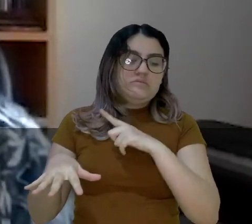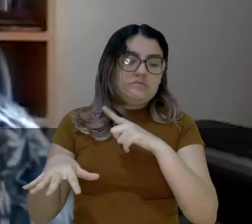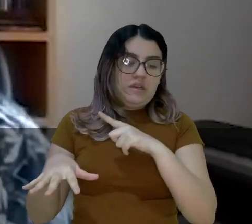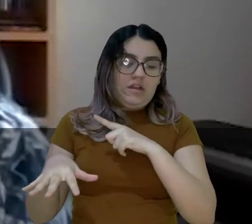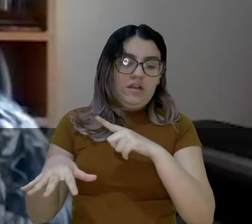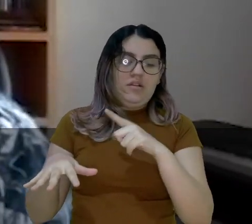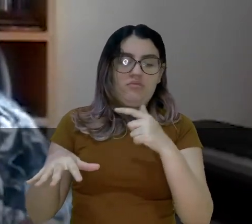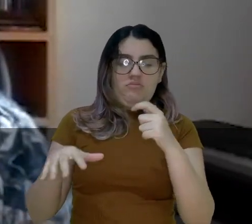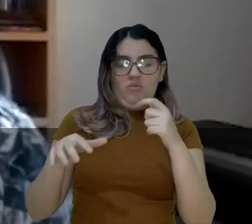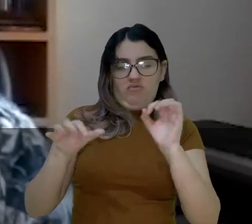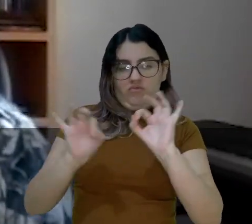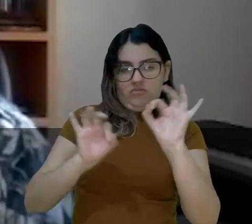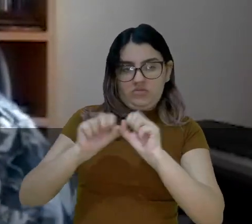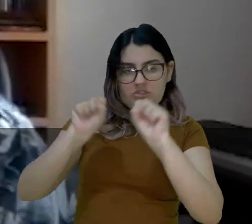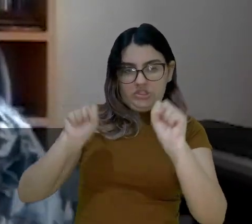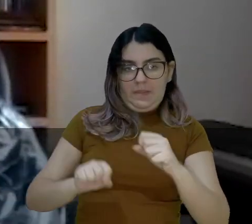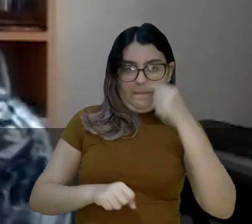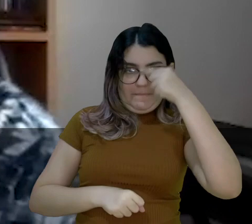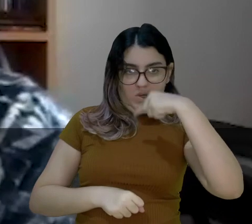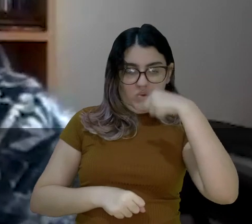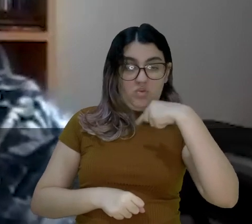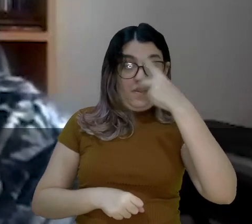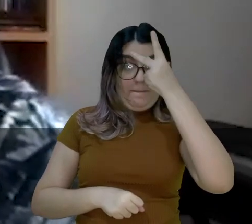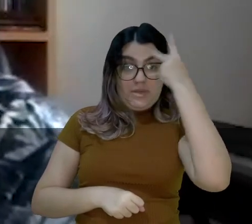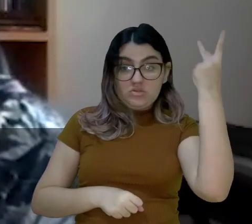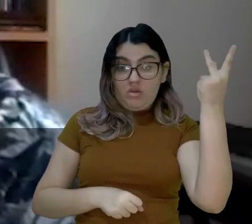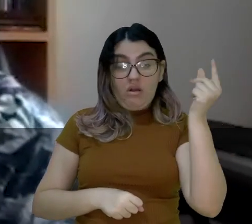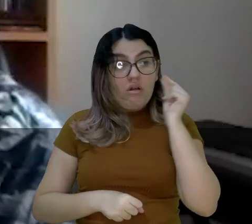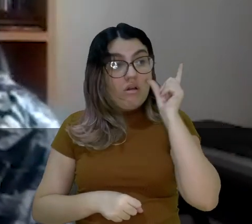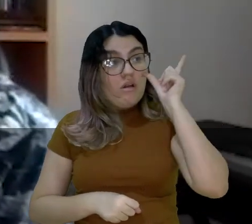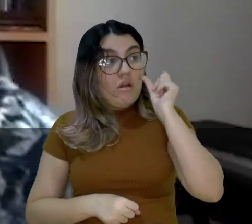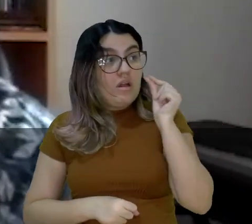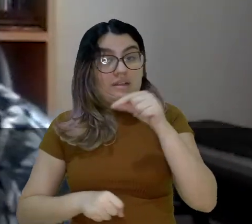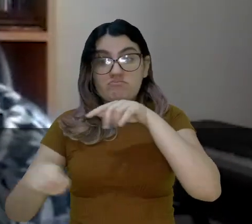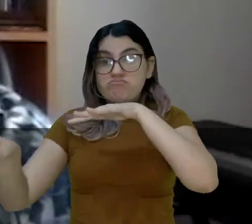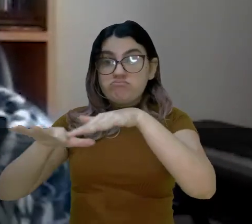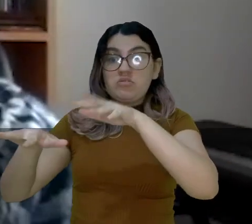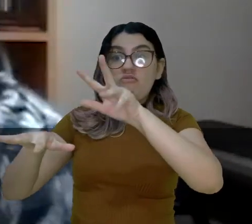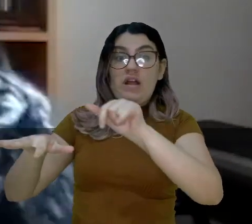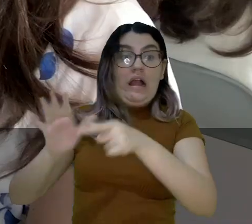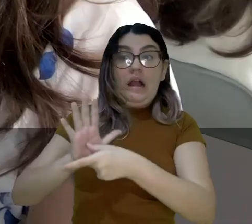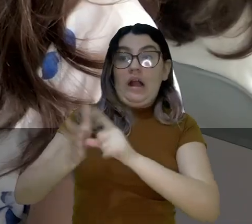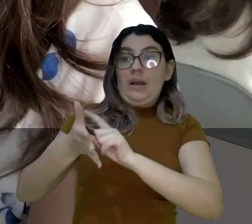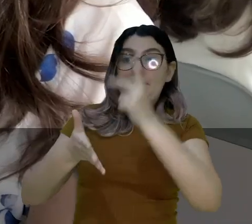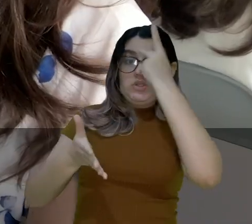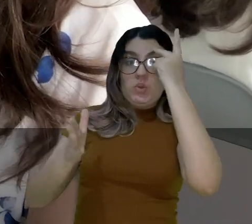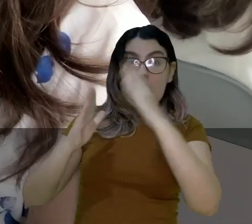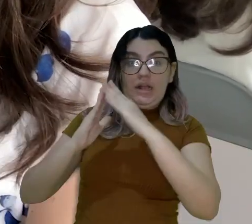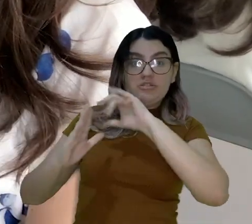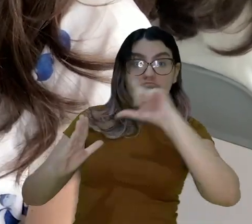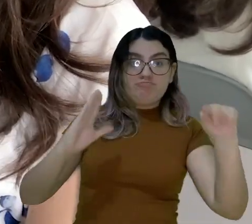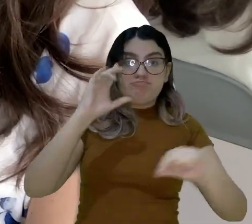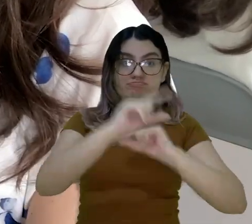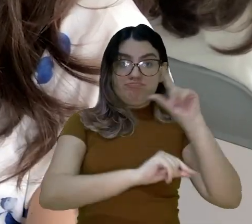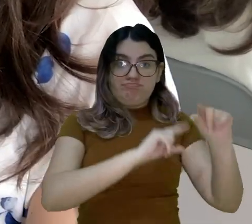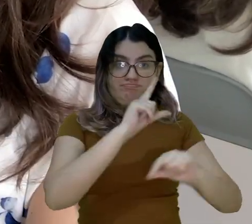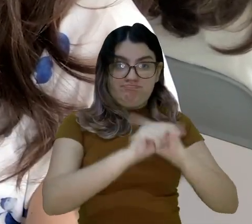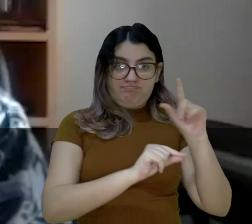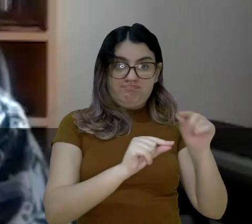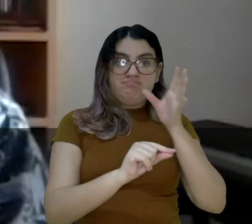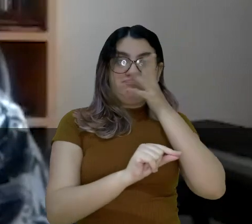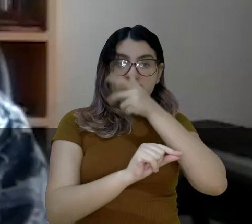sistema aqui no Peru para que as pessoas saiam das casas antes de que o terremoto chegar a eles. Então,